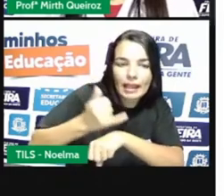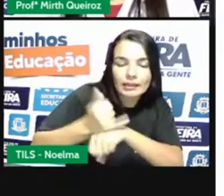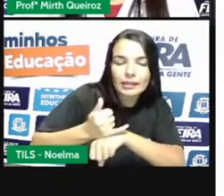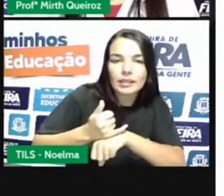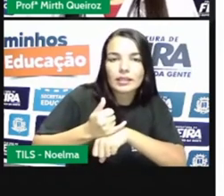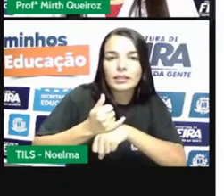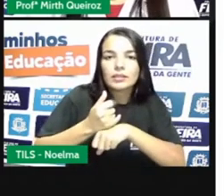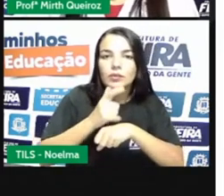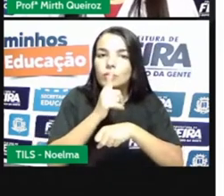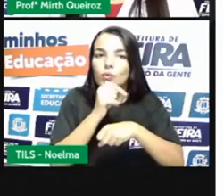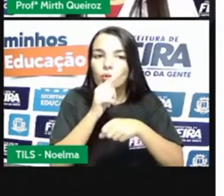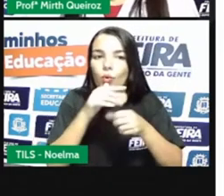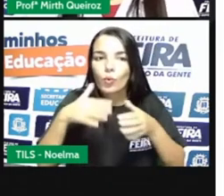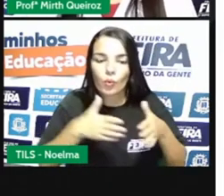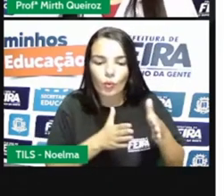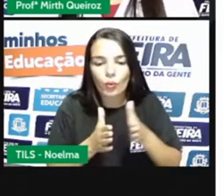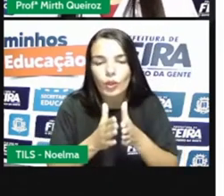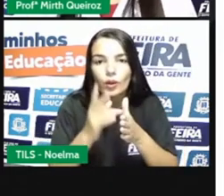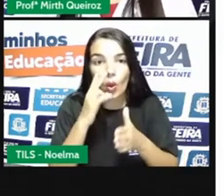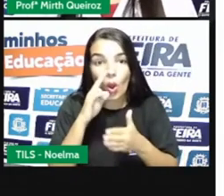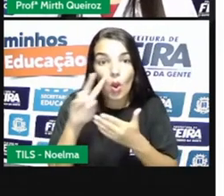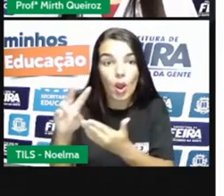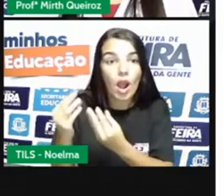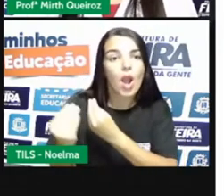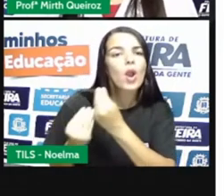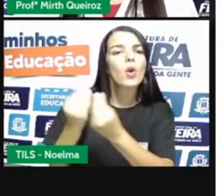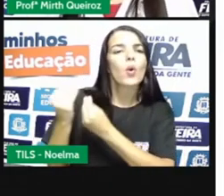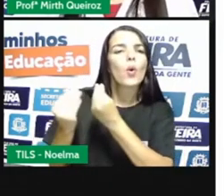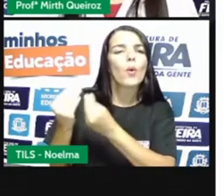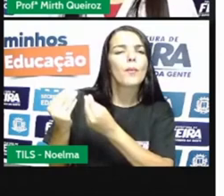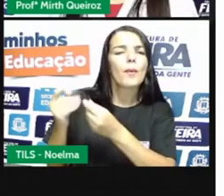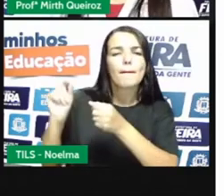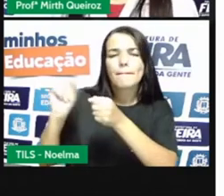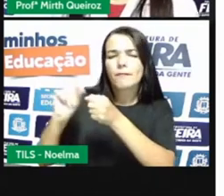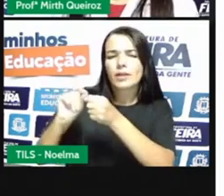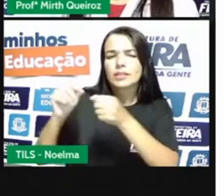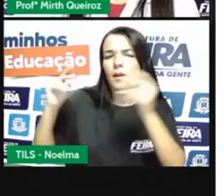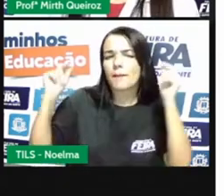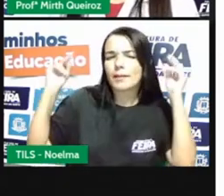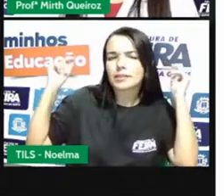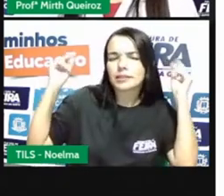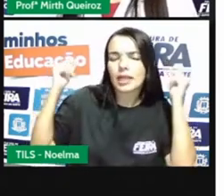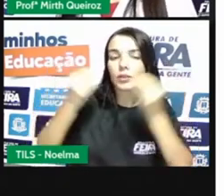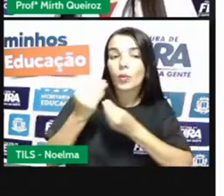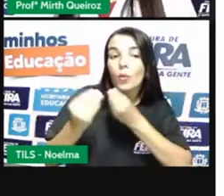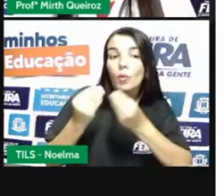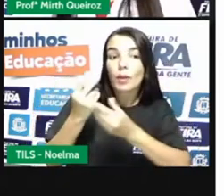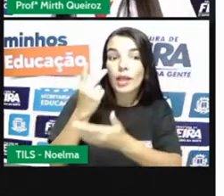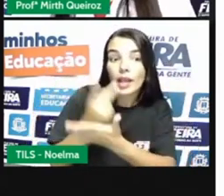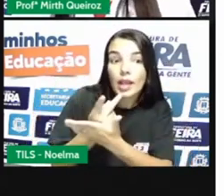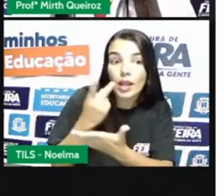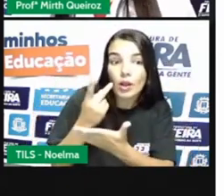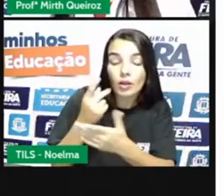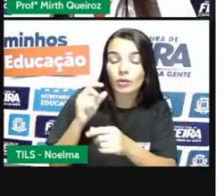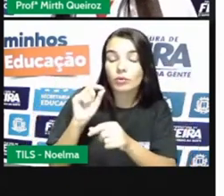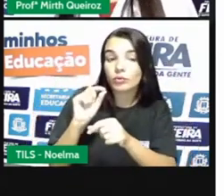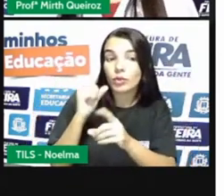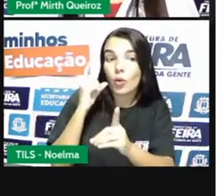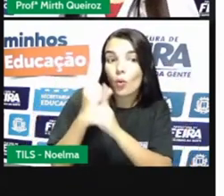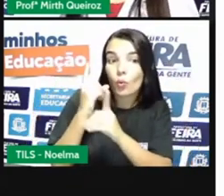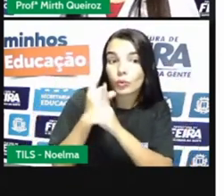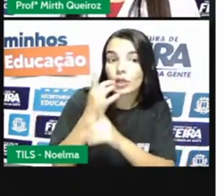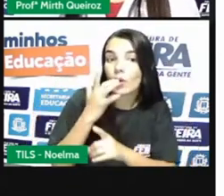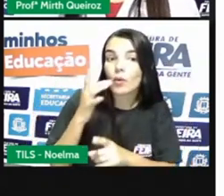dos rios. E nós temos aí duas formas de exploração do ouro. Nós temos a lavra e a faíscação.